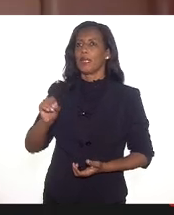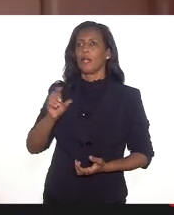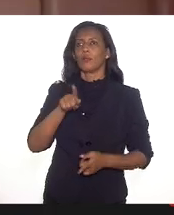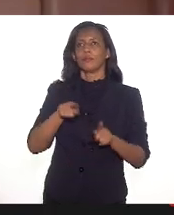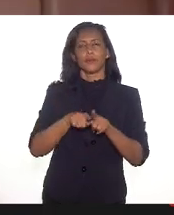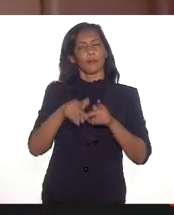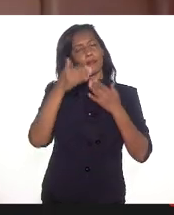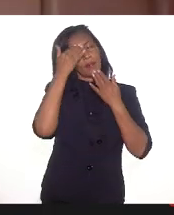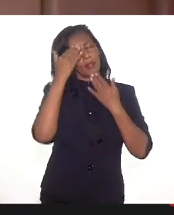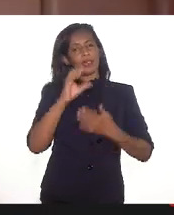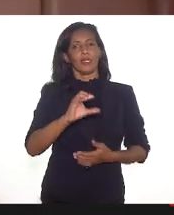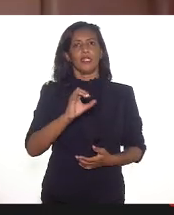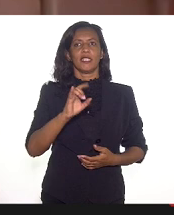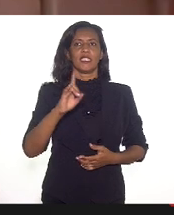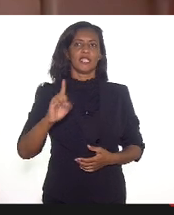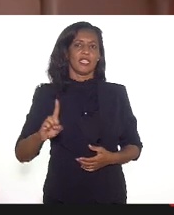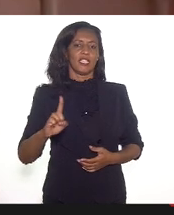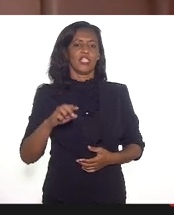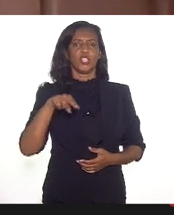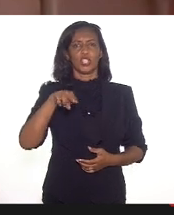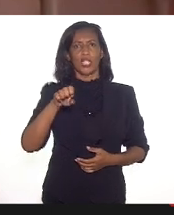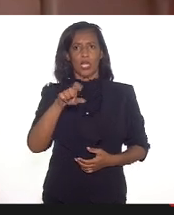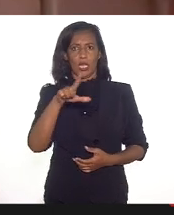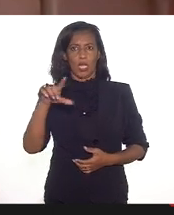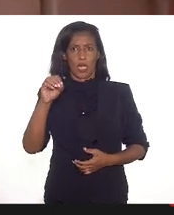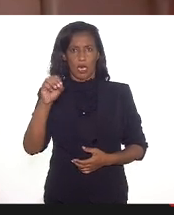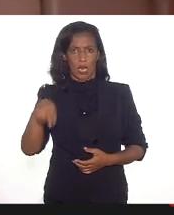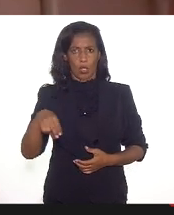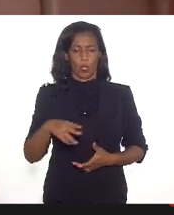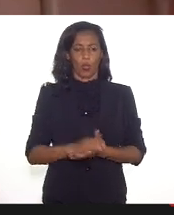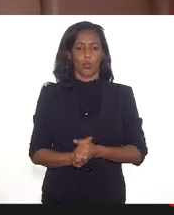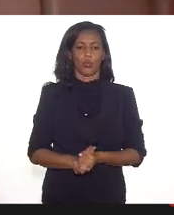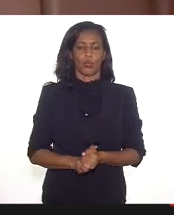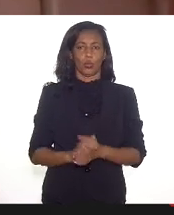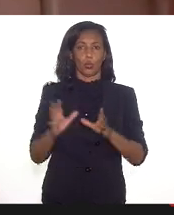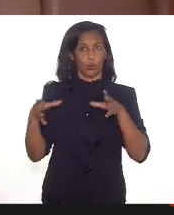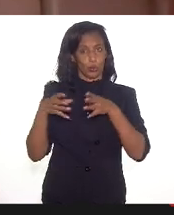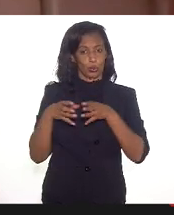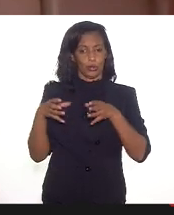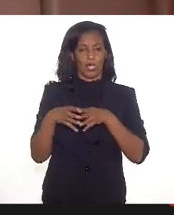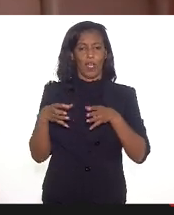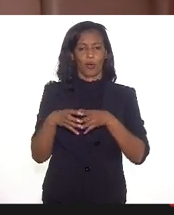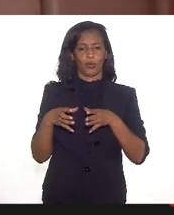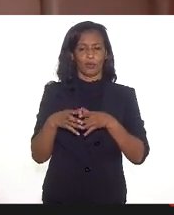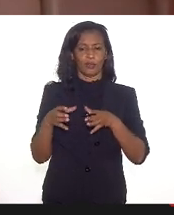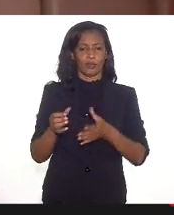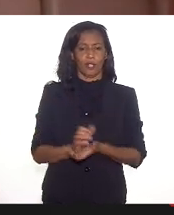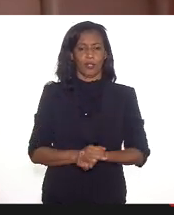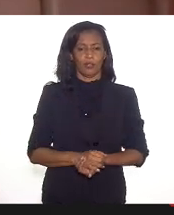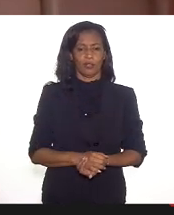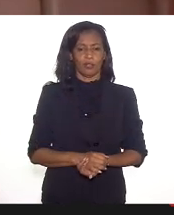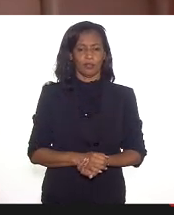agradecer ao Sidney e ao Nelson que estão conosco, nossa equipe. Então, quero